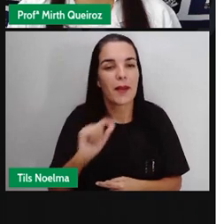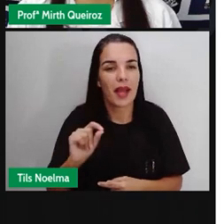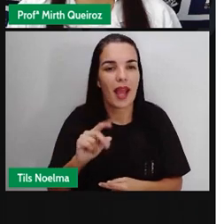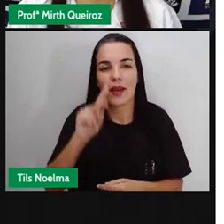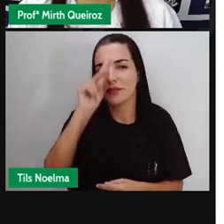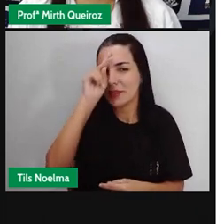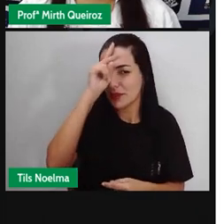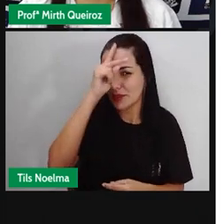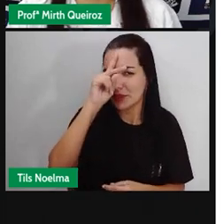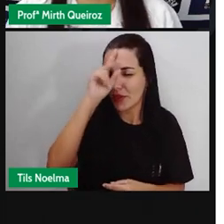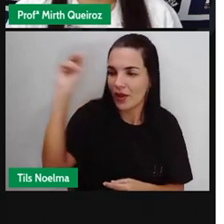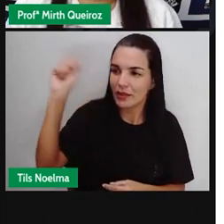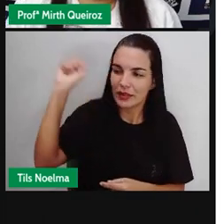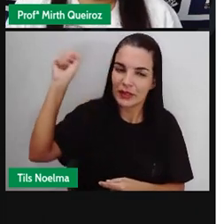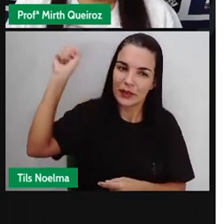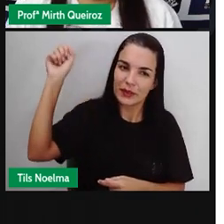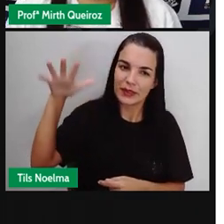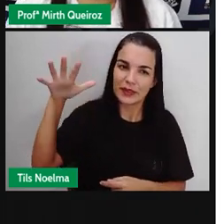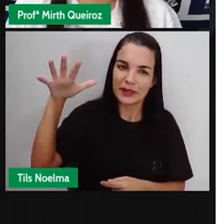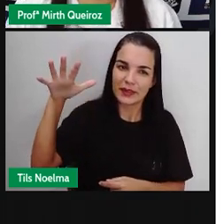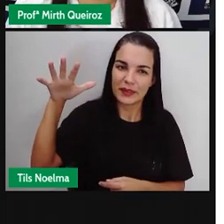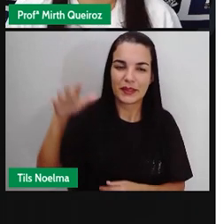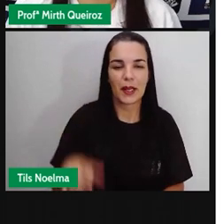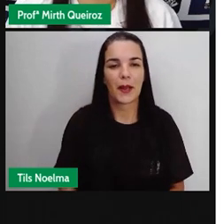um conto de fada, né?